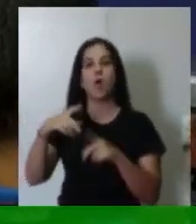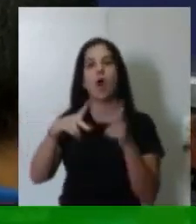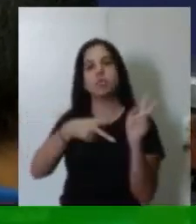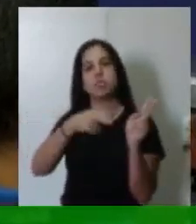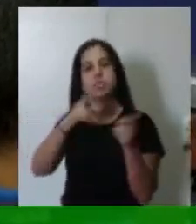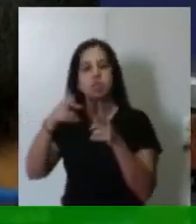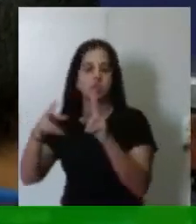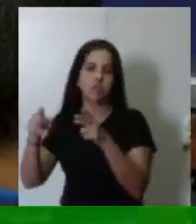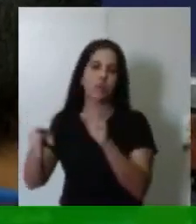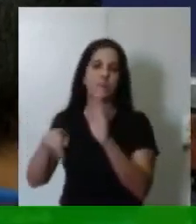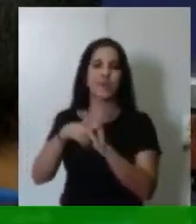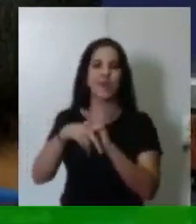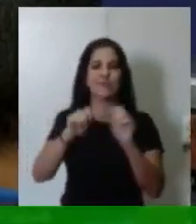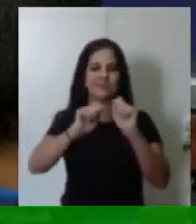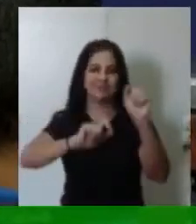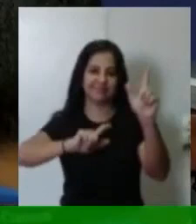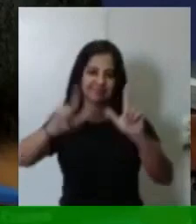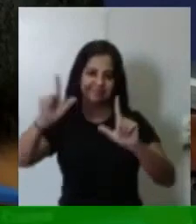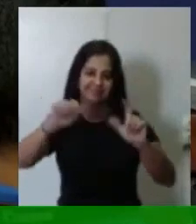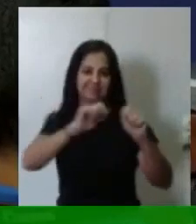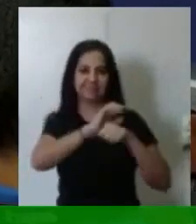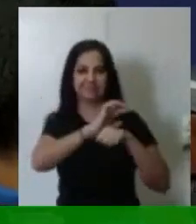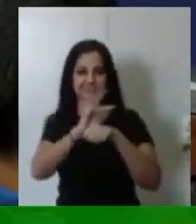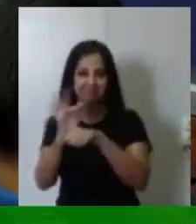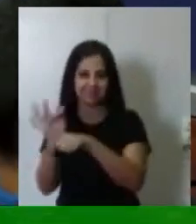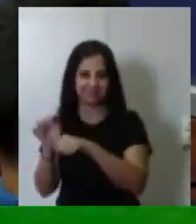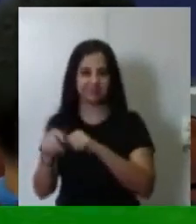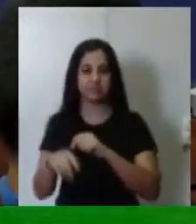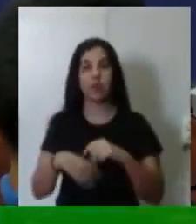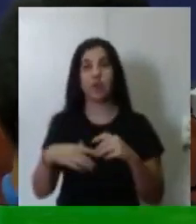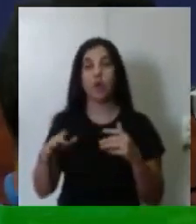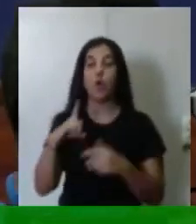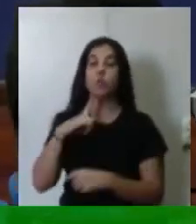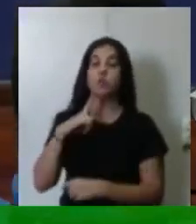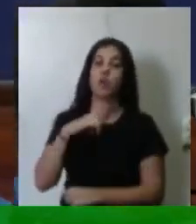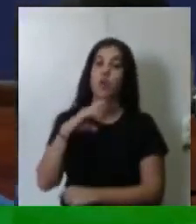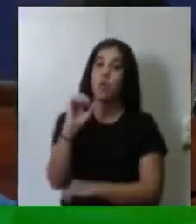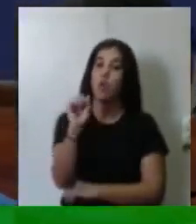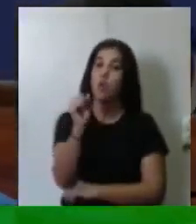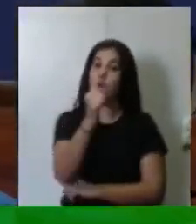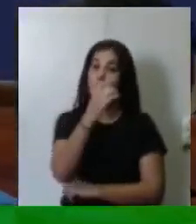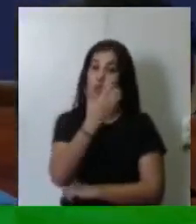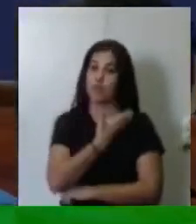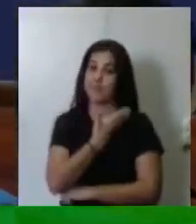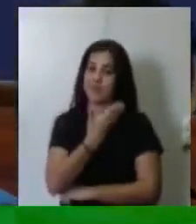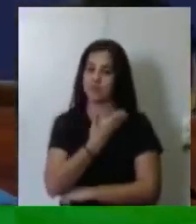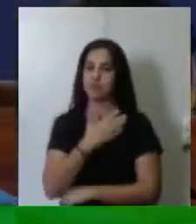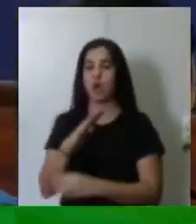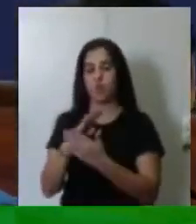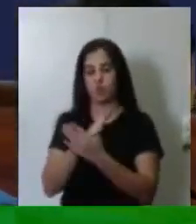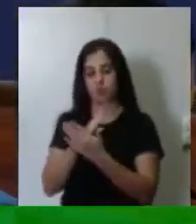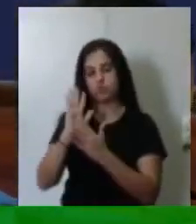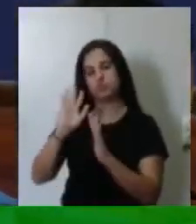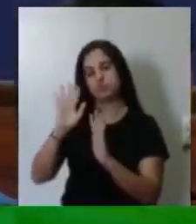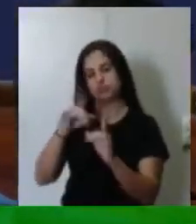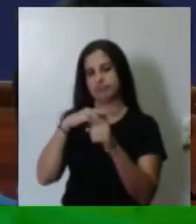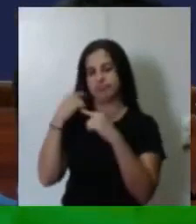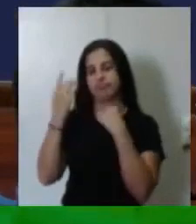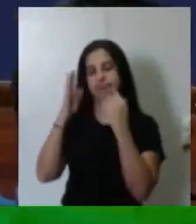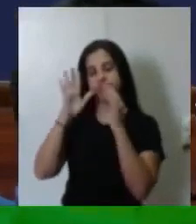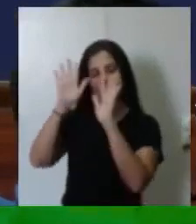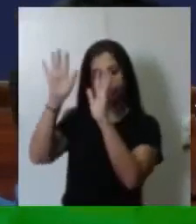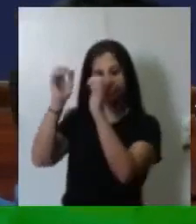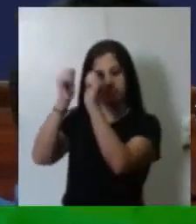Oito amigos, estão aí, alguns já descansam no senhor, mas tem alguns aí que se lembram desse momento como Ezron Reis,